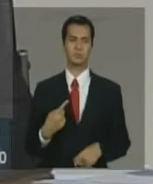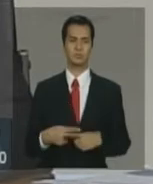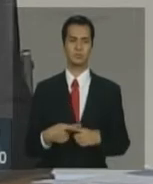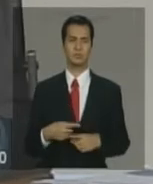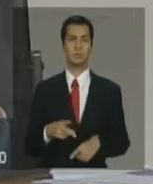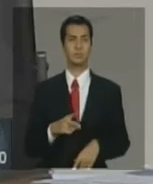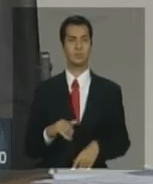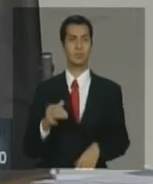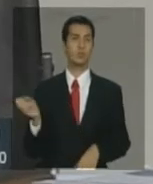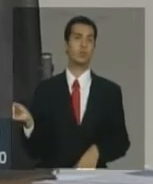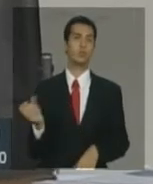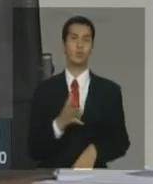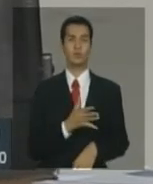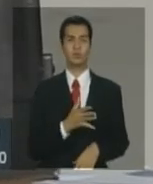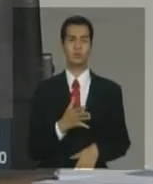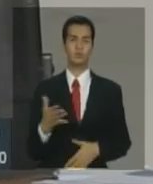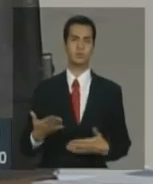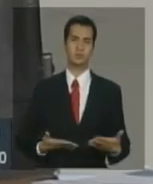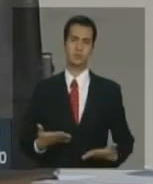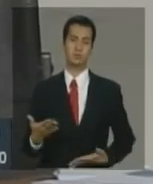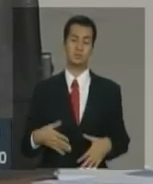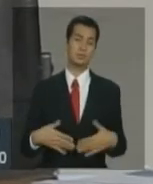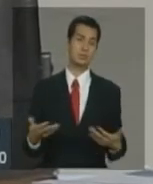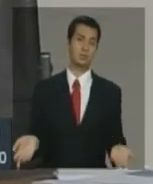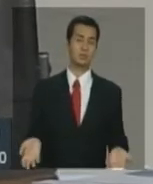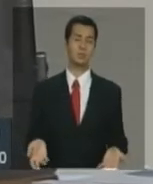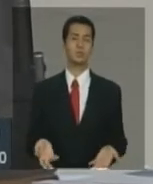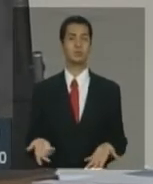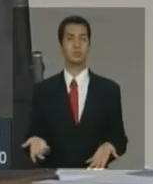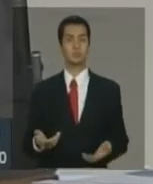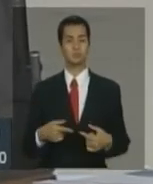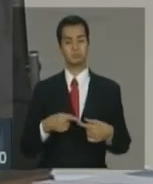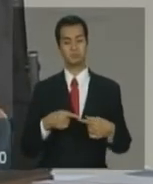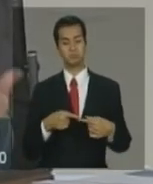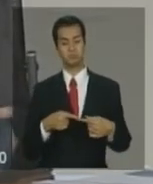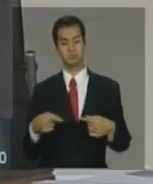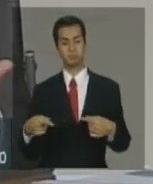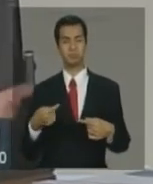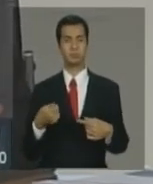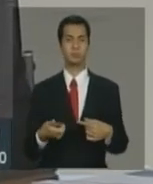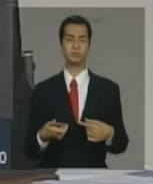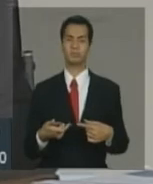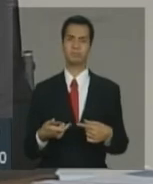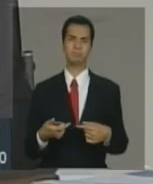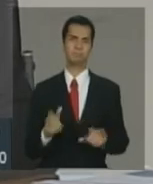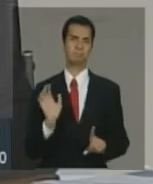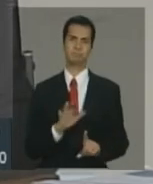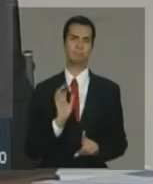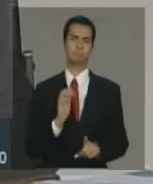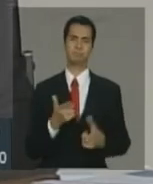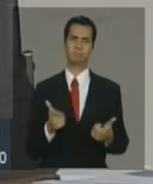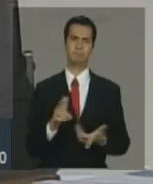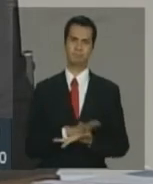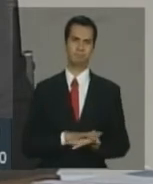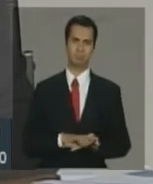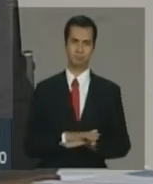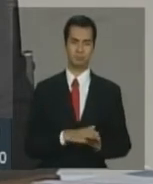servidores. Então, no curto prazo, não tem muito efeito. Então, ao longo desse ano, isso não deve ter muito efeito.